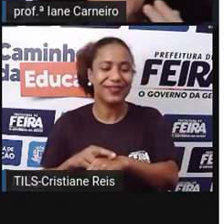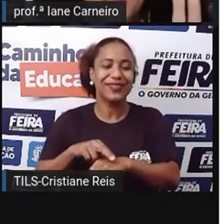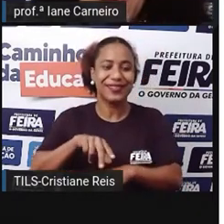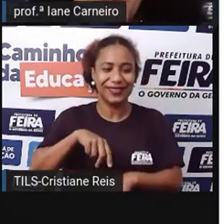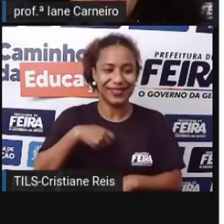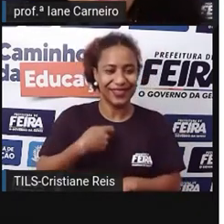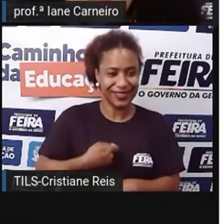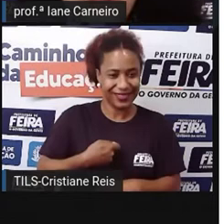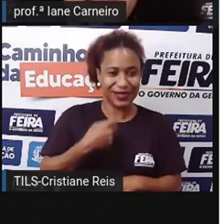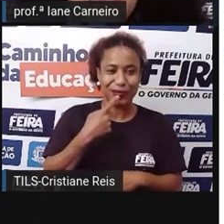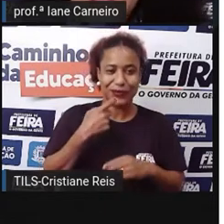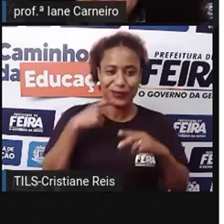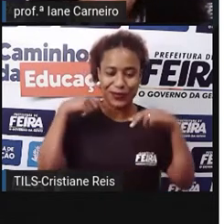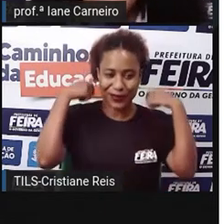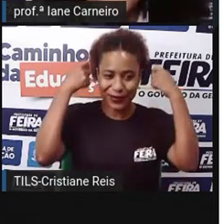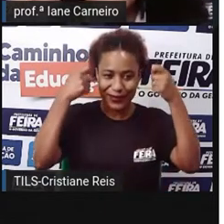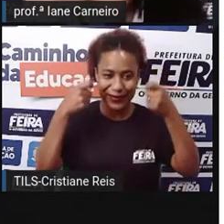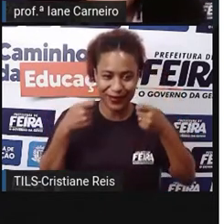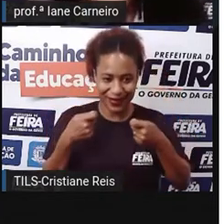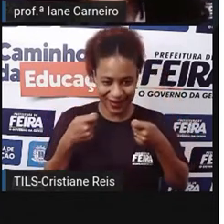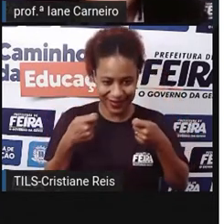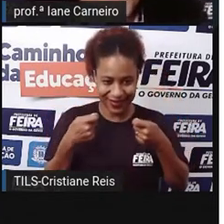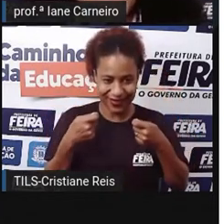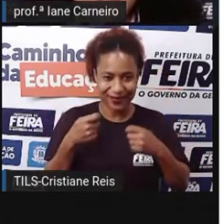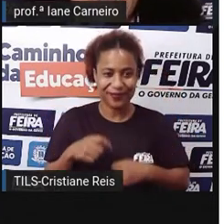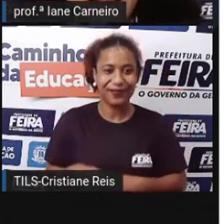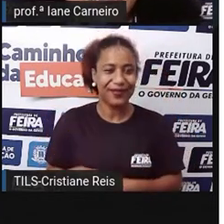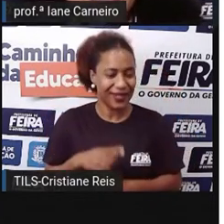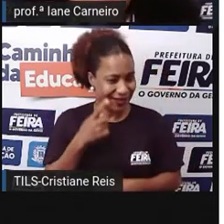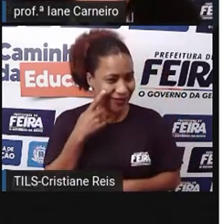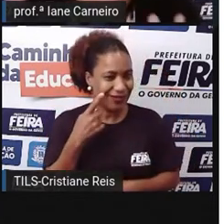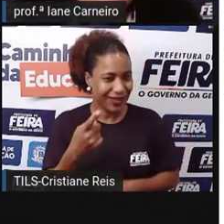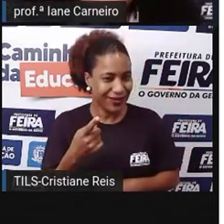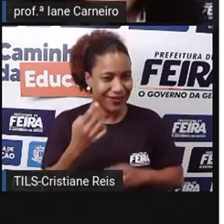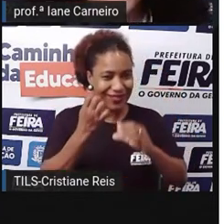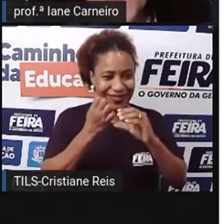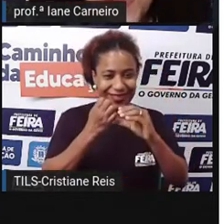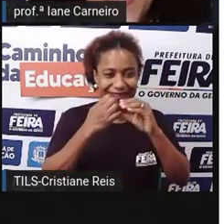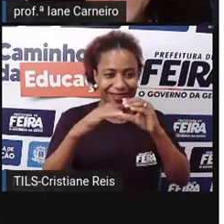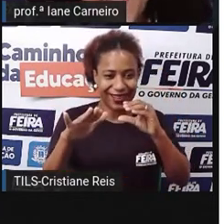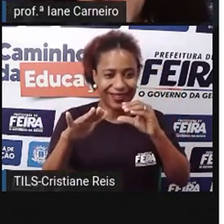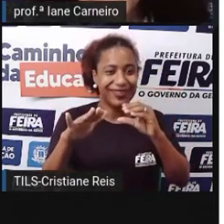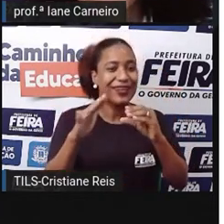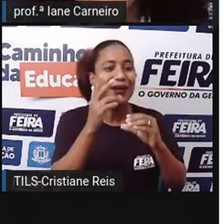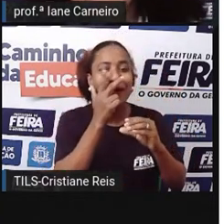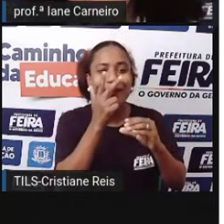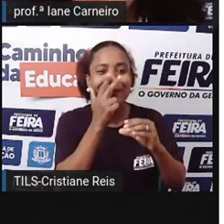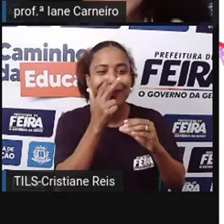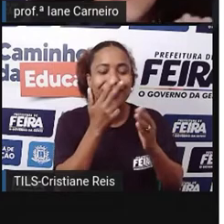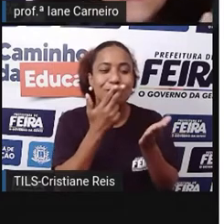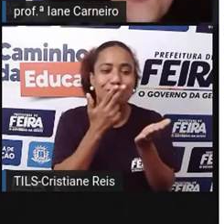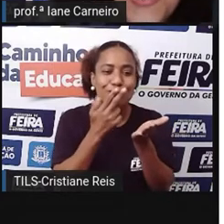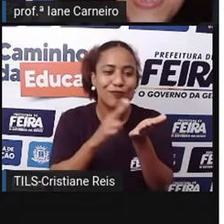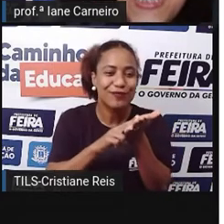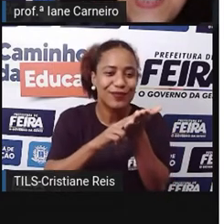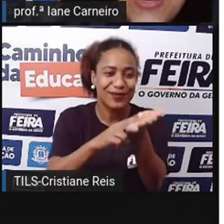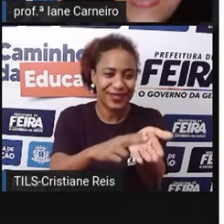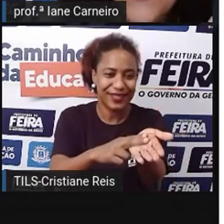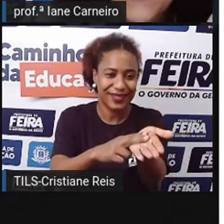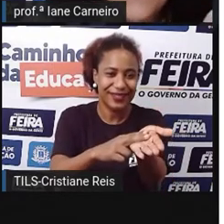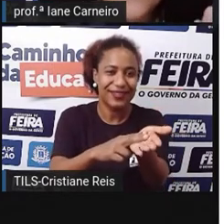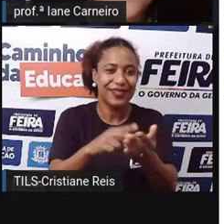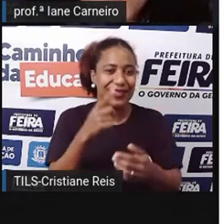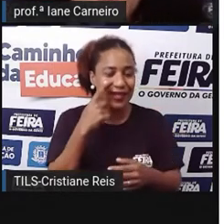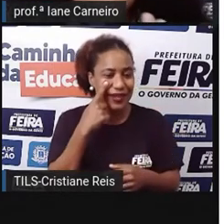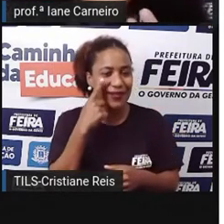E aí lembram da estrutura que o e-mail é como se fosse uma carta, só que é uma carta eletrônica, né? E aí tem o início, a